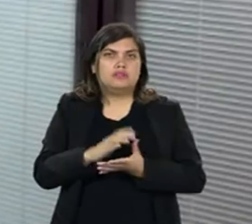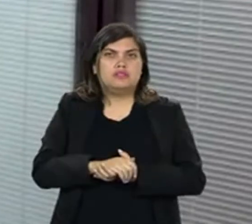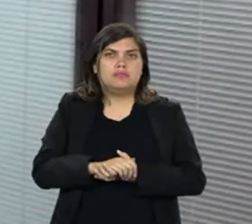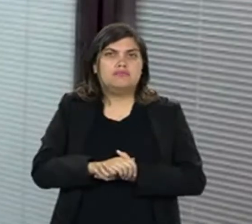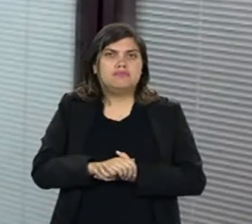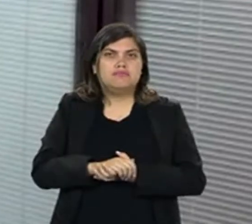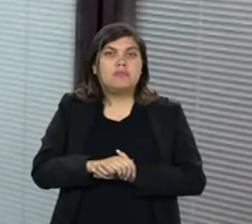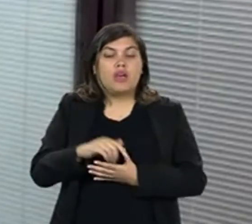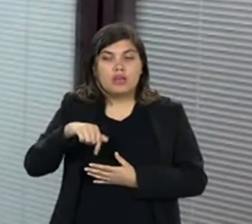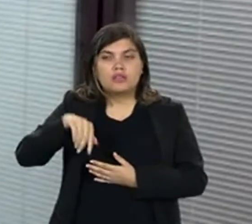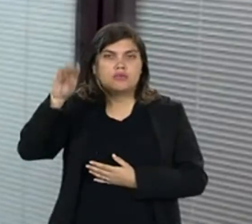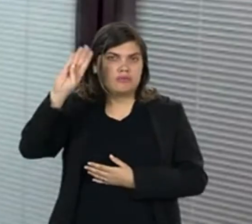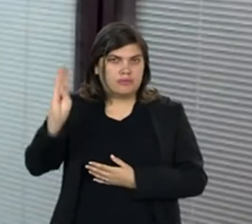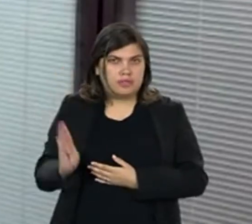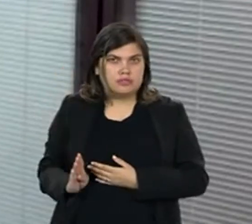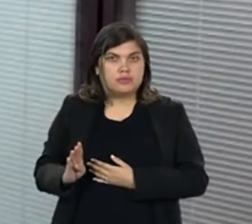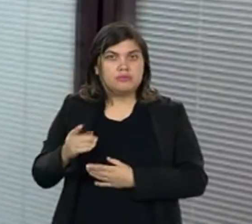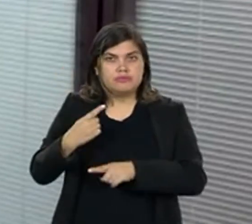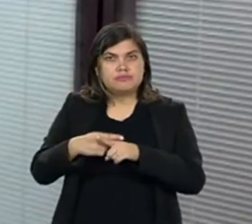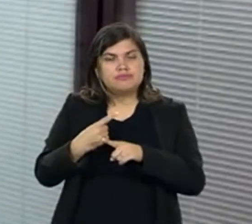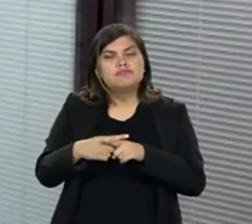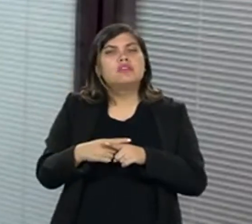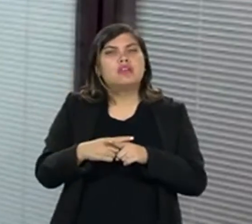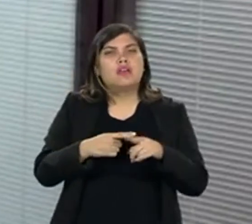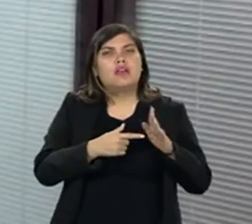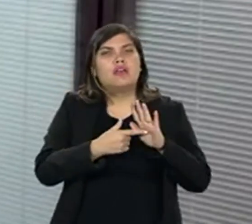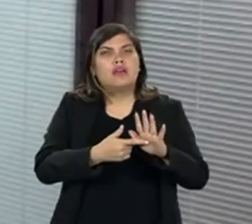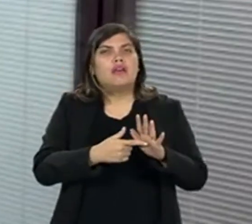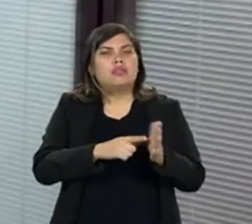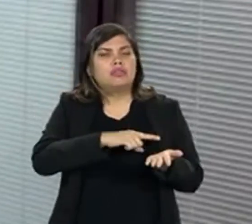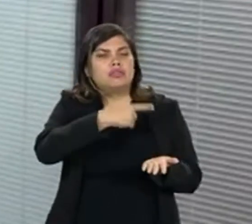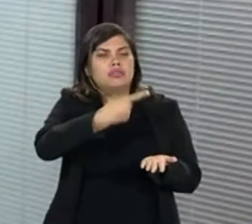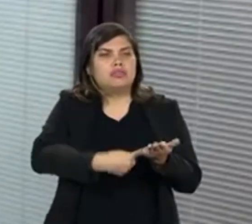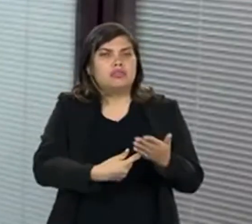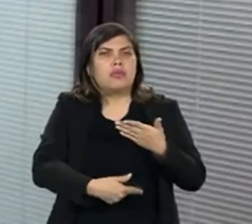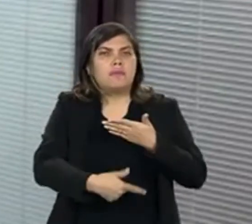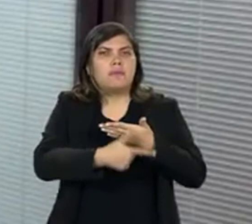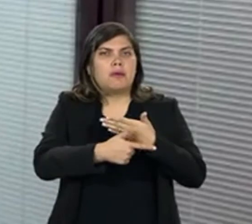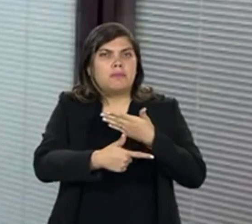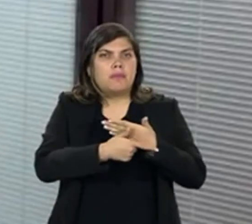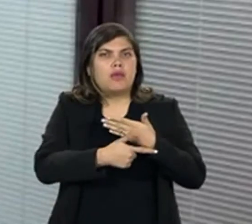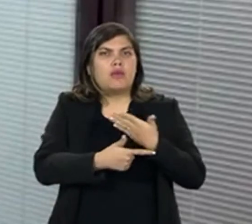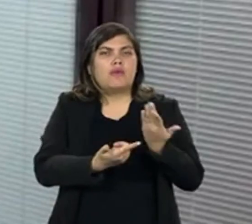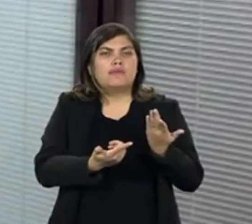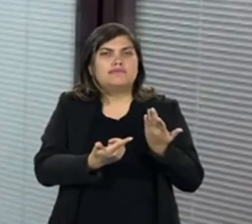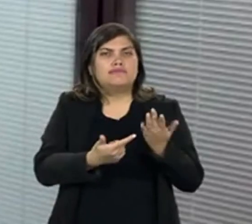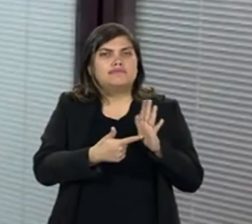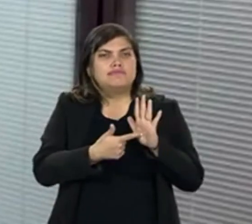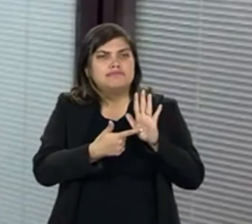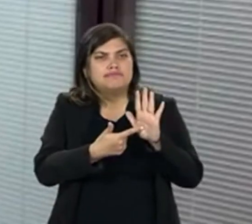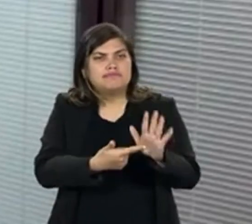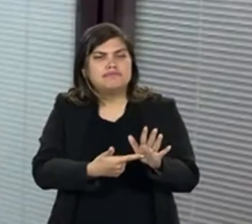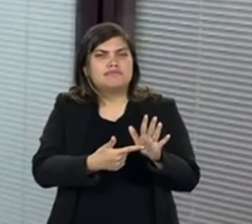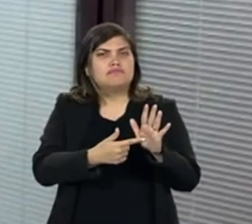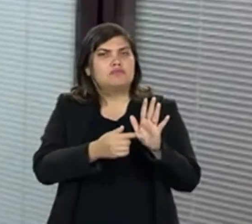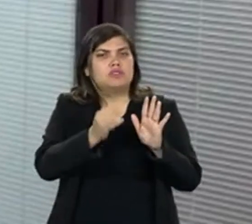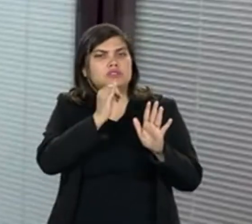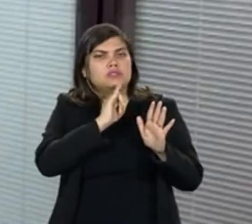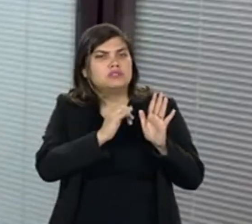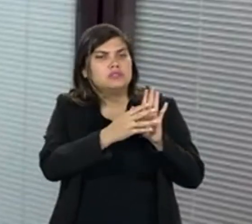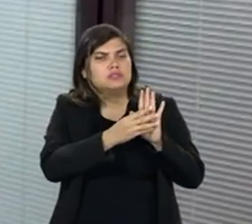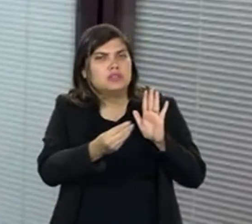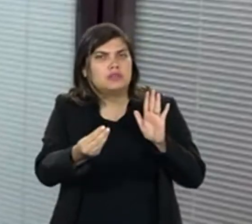democracia brasileira, porque ela vem assumindo o papel e desempenhando de uma forma